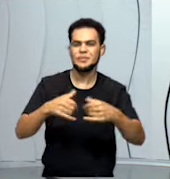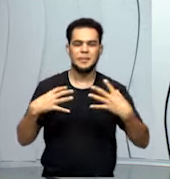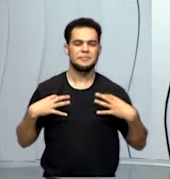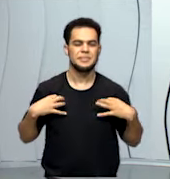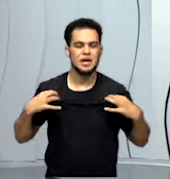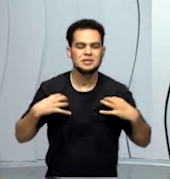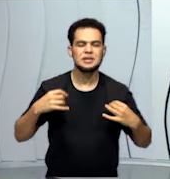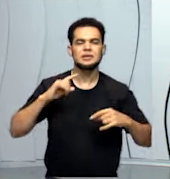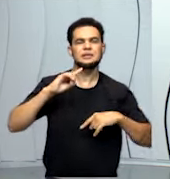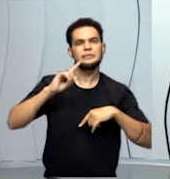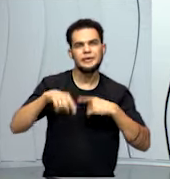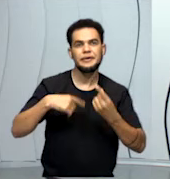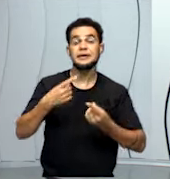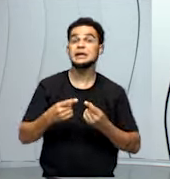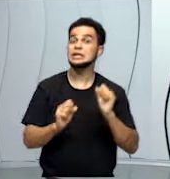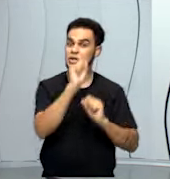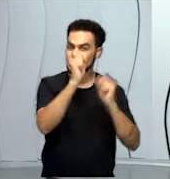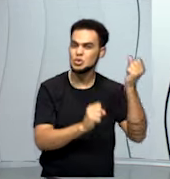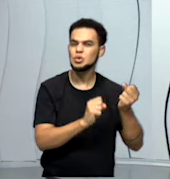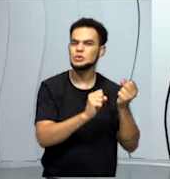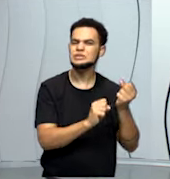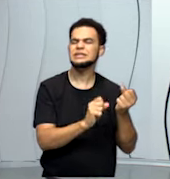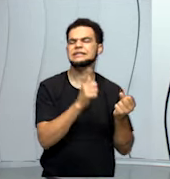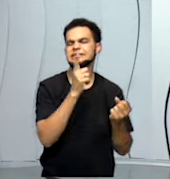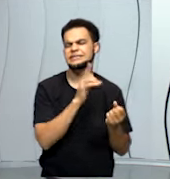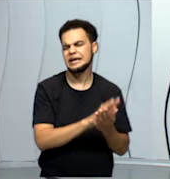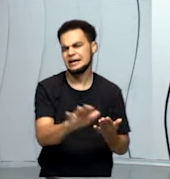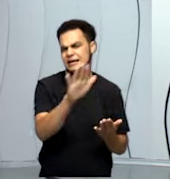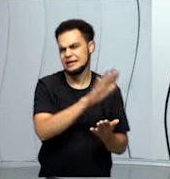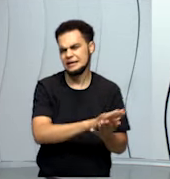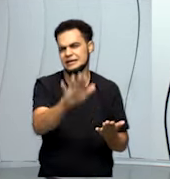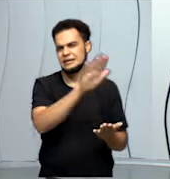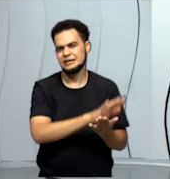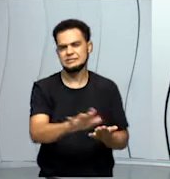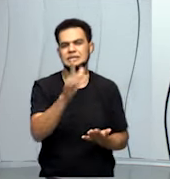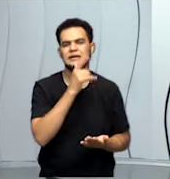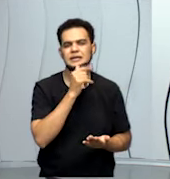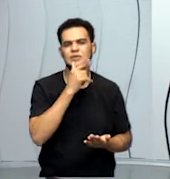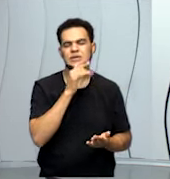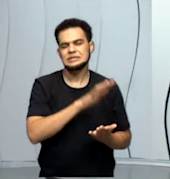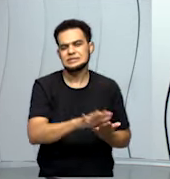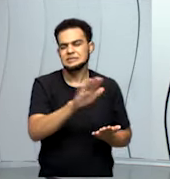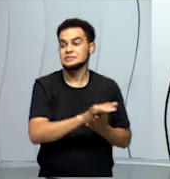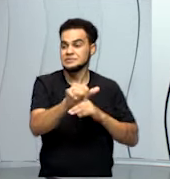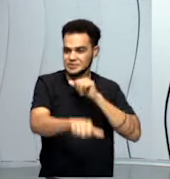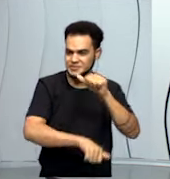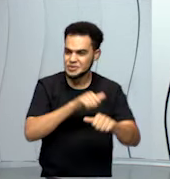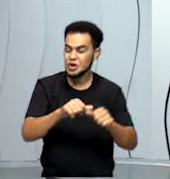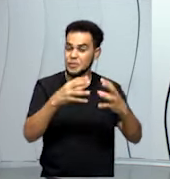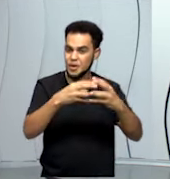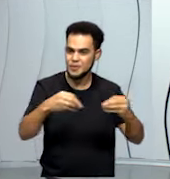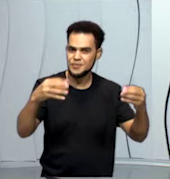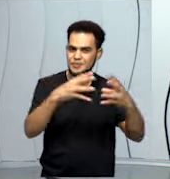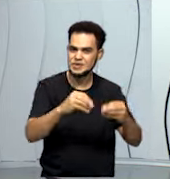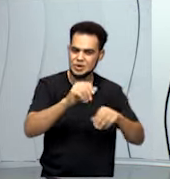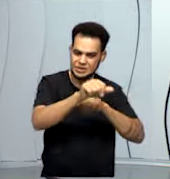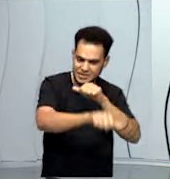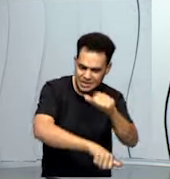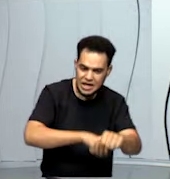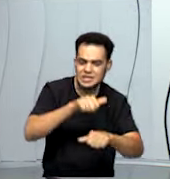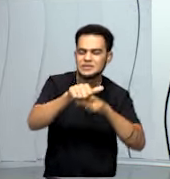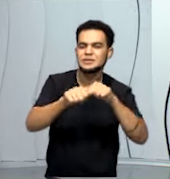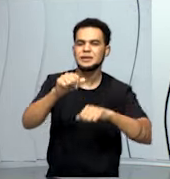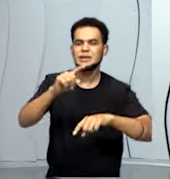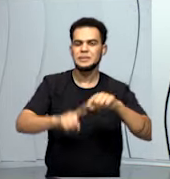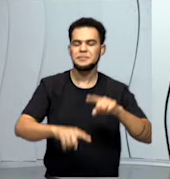indústria são gastos muitos e muitos litros de água para transformar o algodão em material,